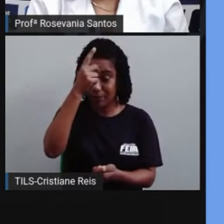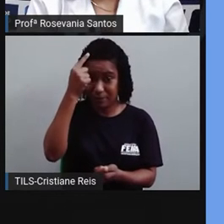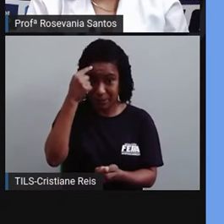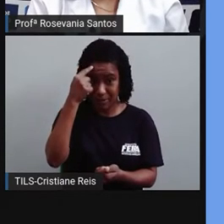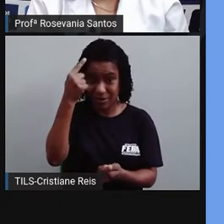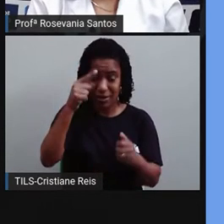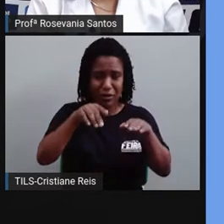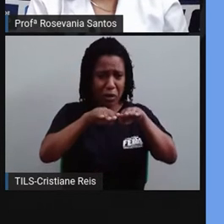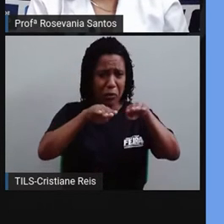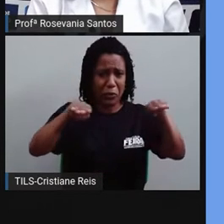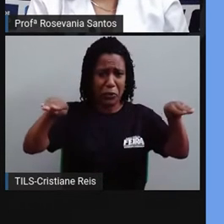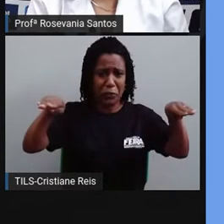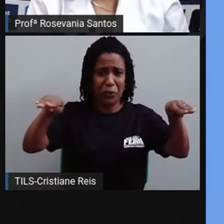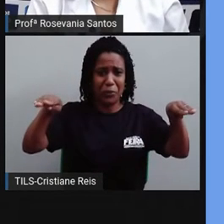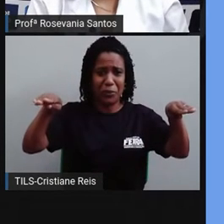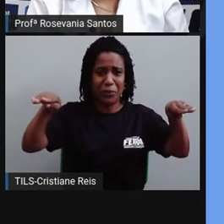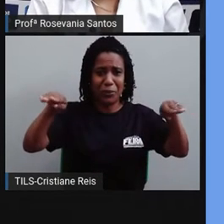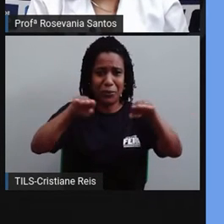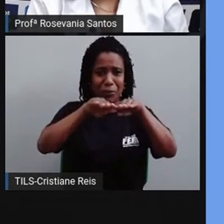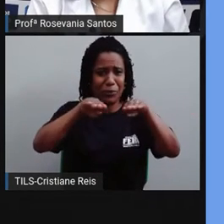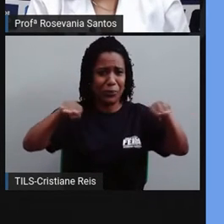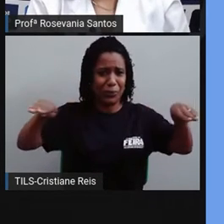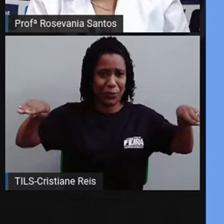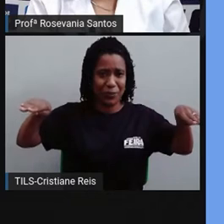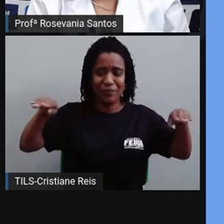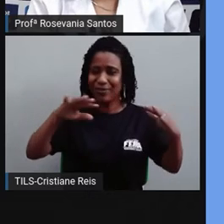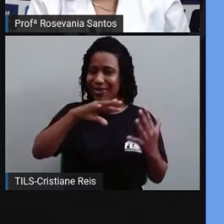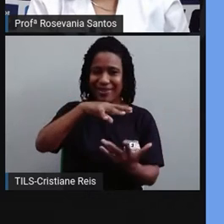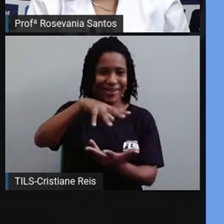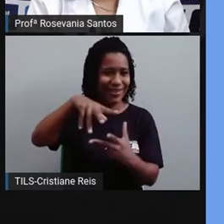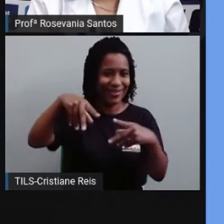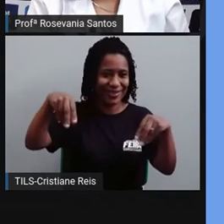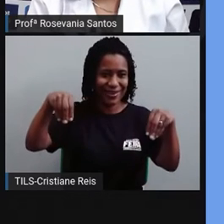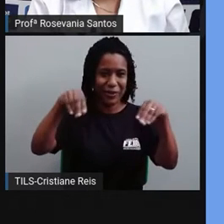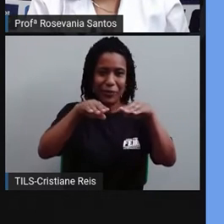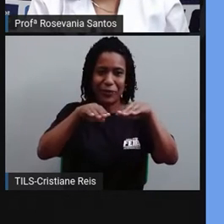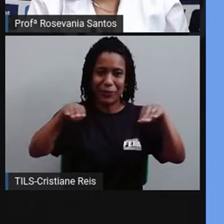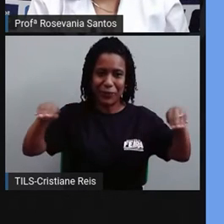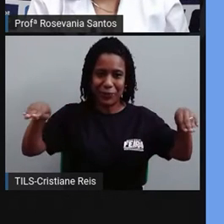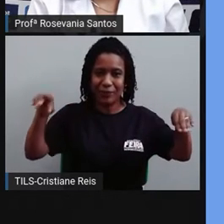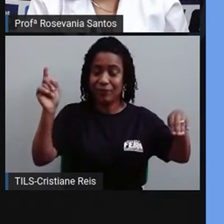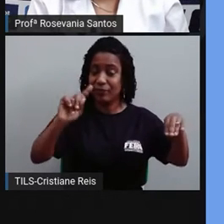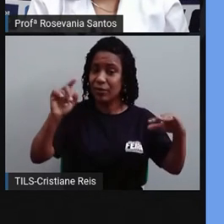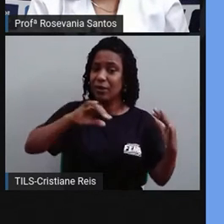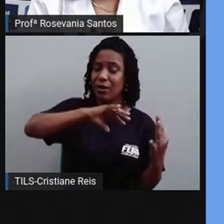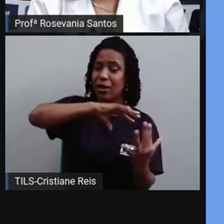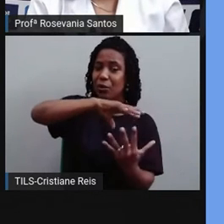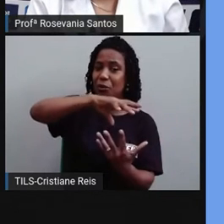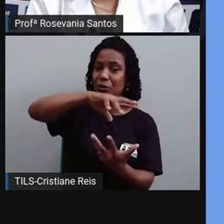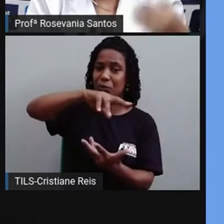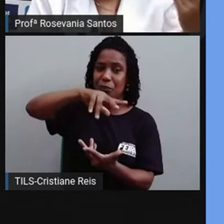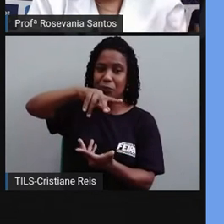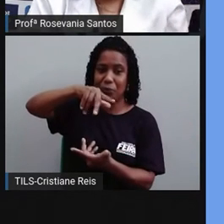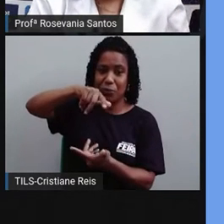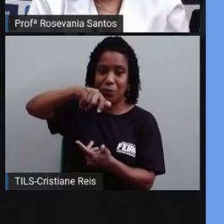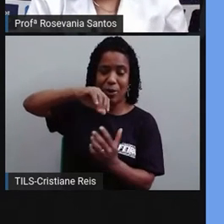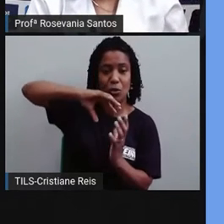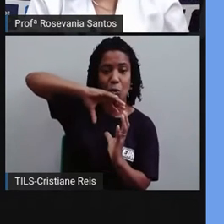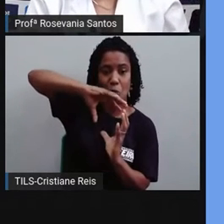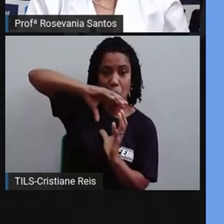tem um formato parecido com um círculo, porque, na realidade, ela não é um círculo perfeito. Ela é um geóide, um círculo